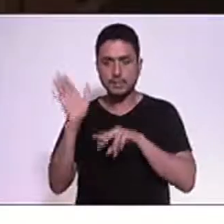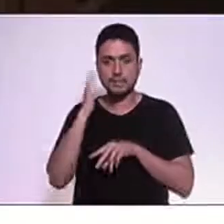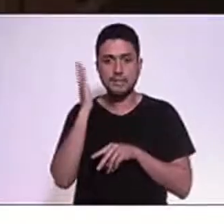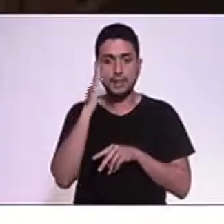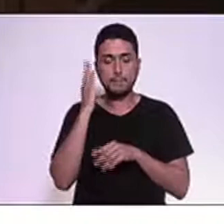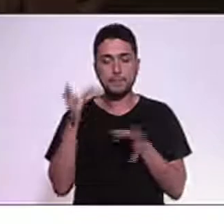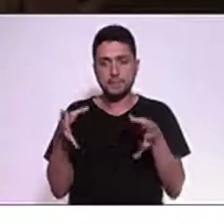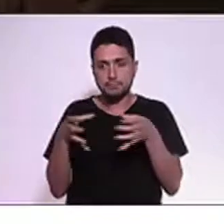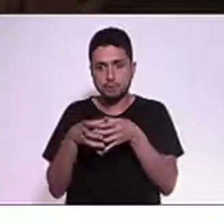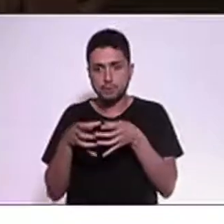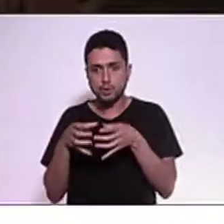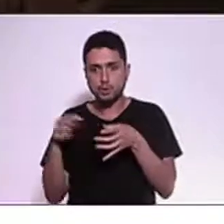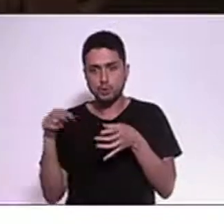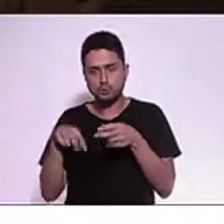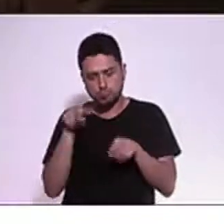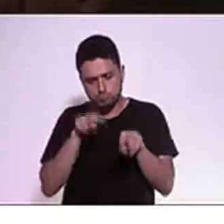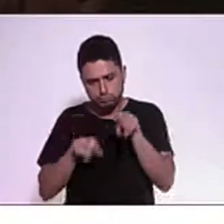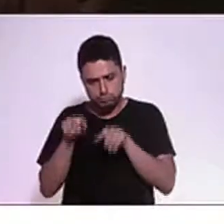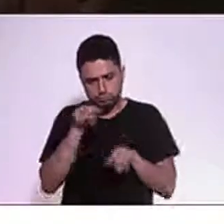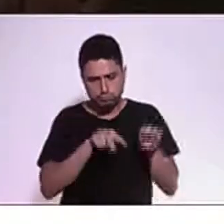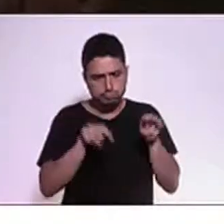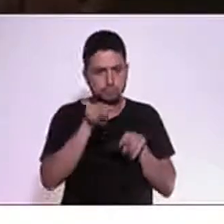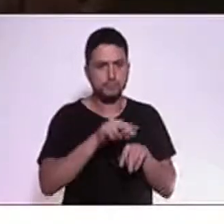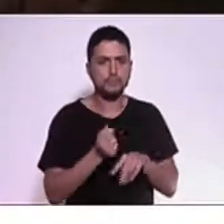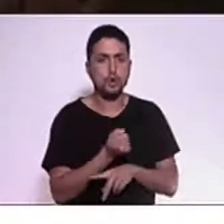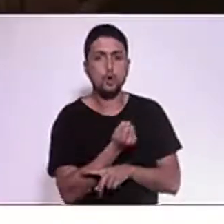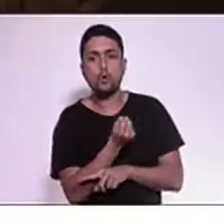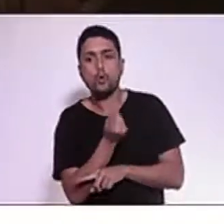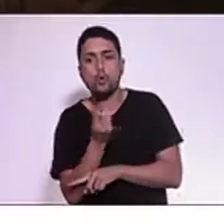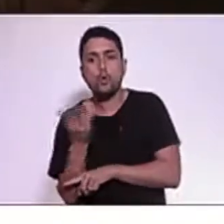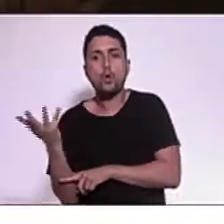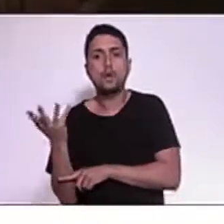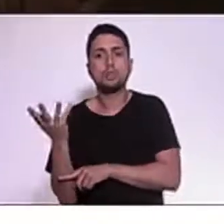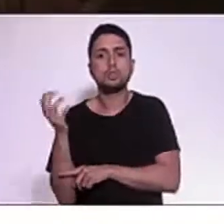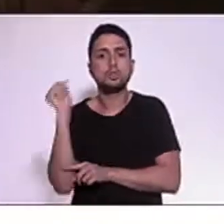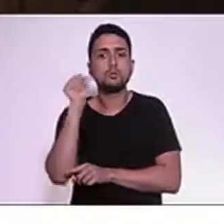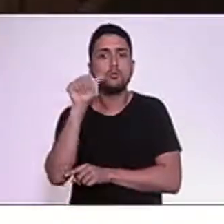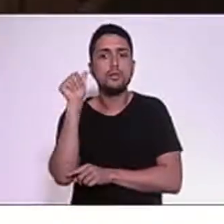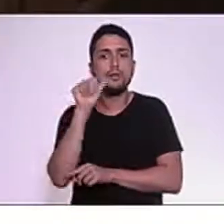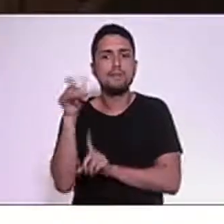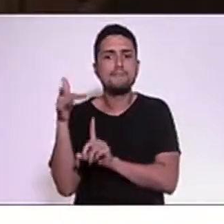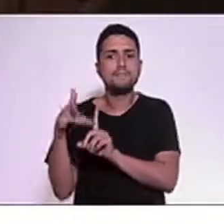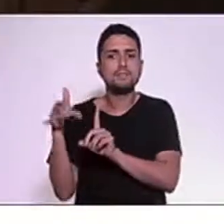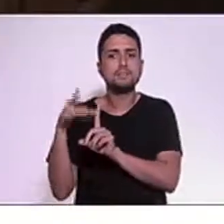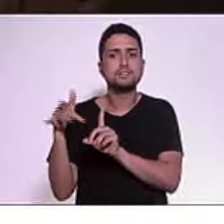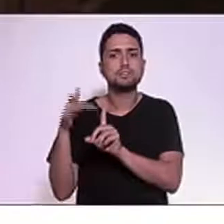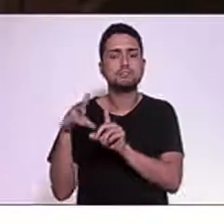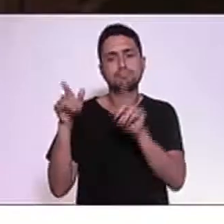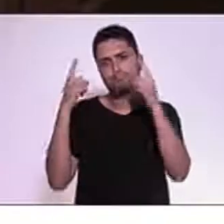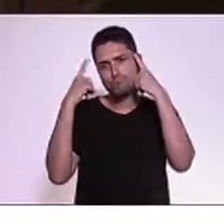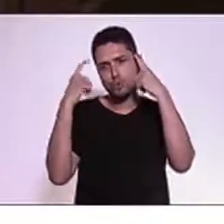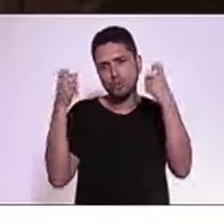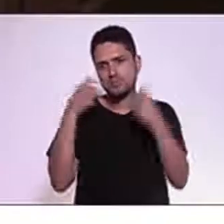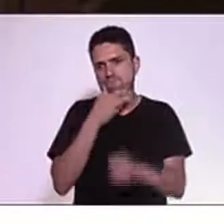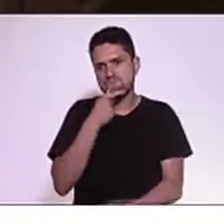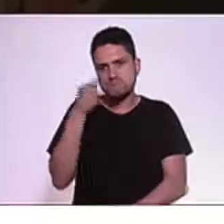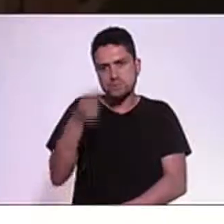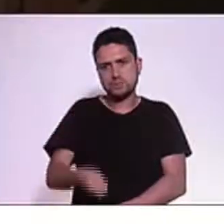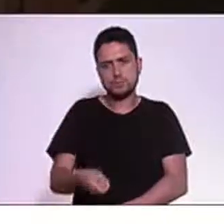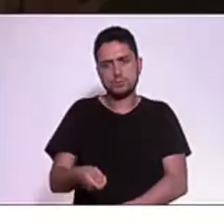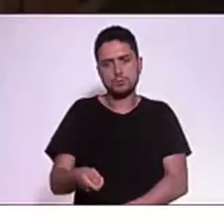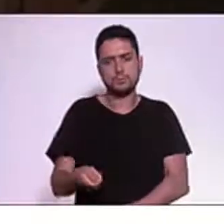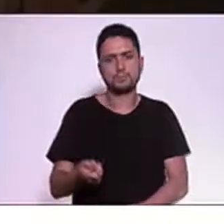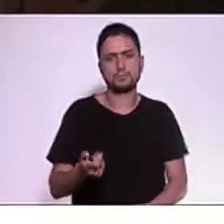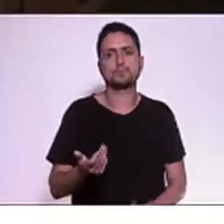basicamente a elaboração de estatísticas sobre as mulheres vítimas de violências atendidas por essas